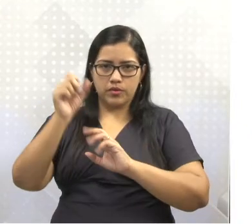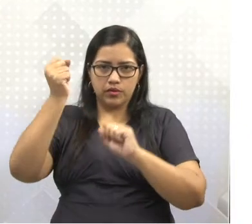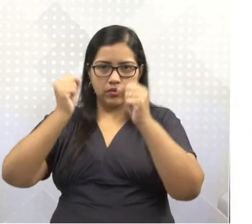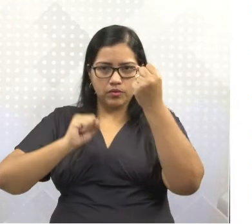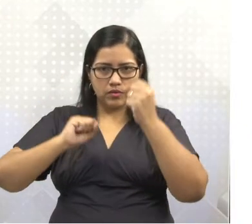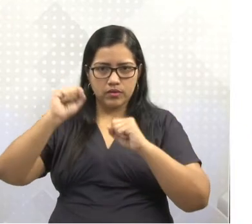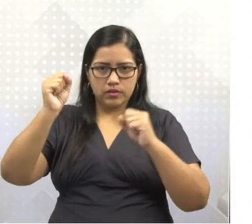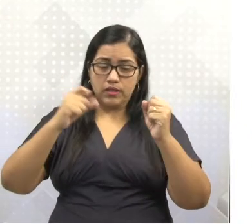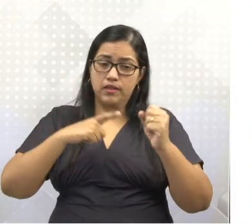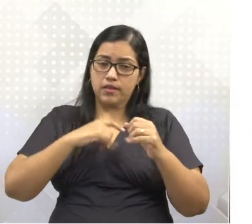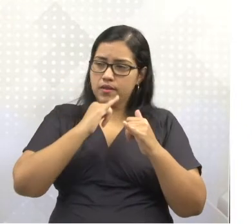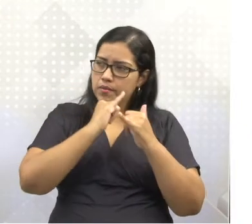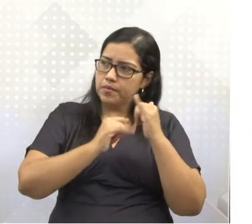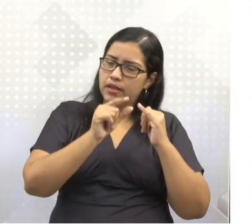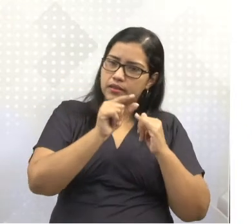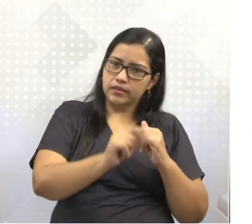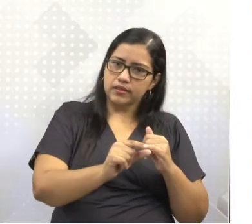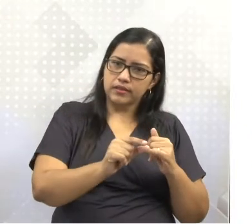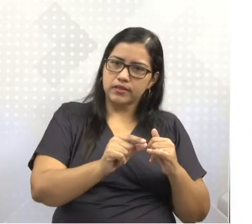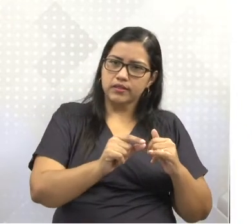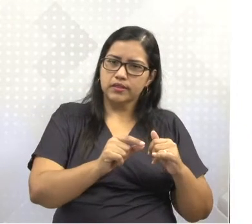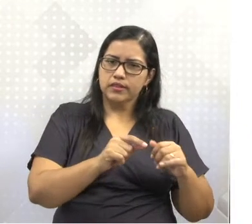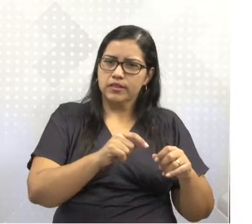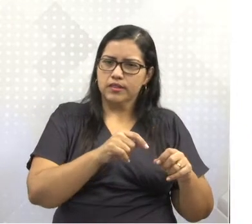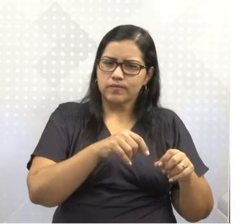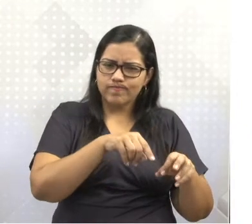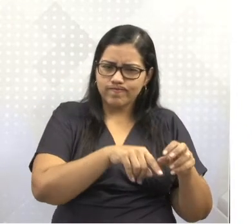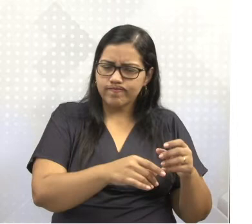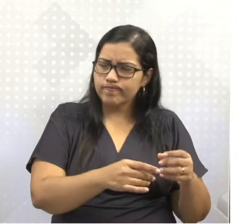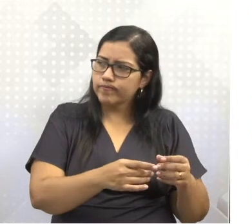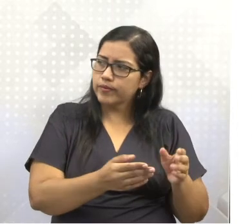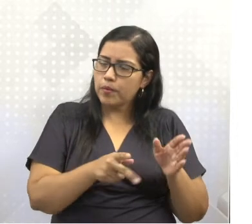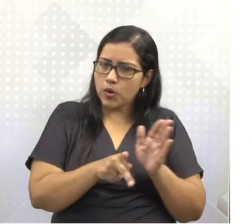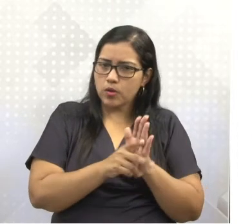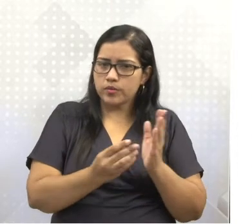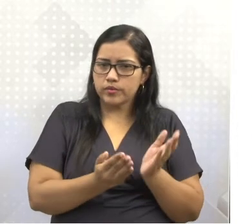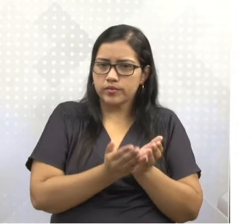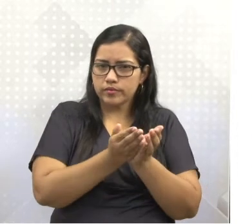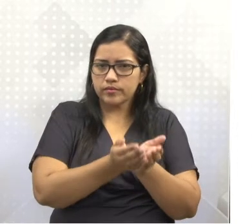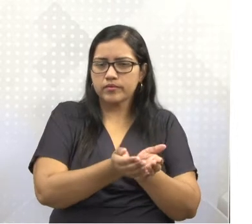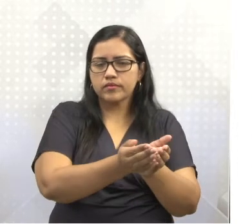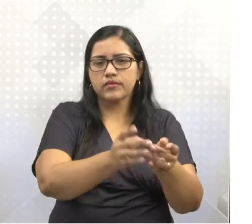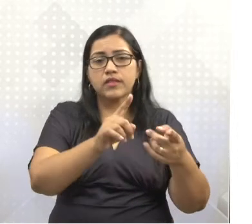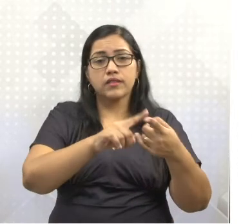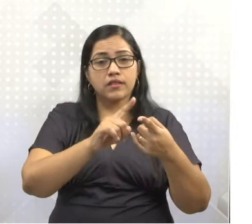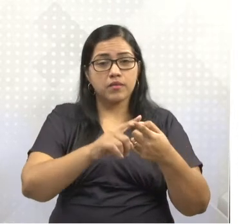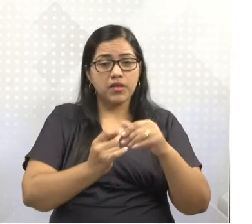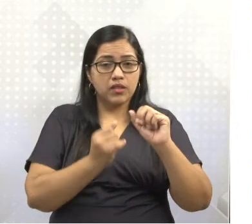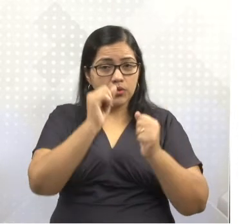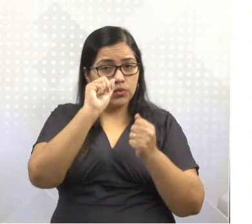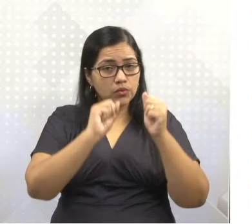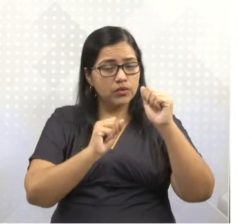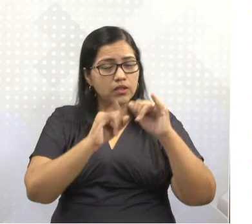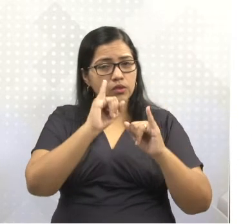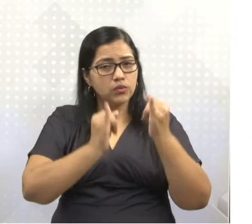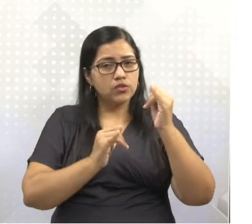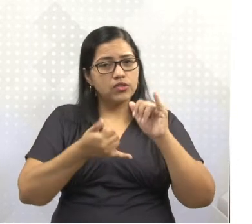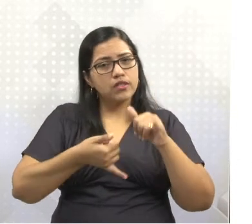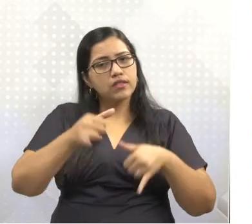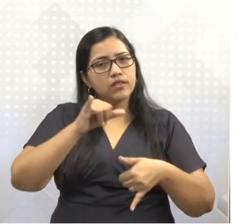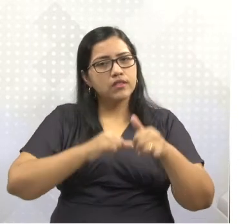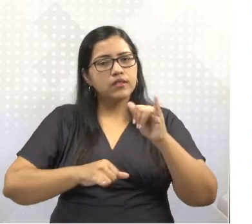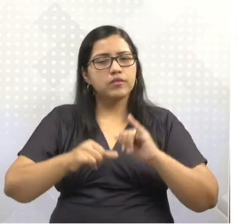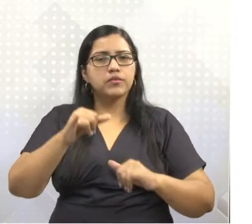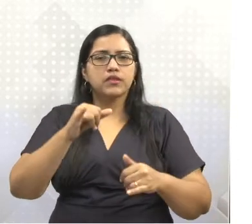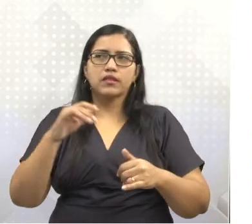regiões das minas, tá certo? A indústria naval, a indústria química, de alta tecnologia. A